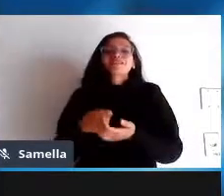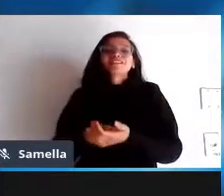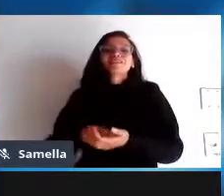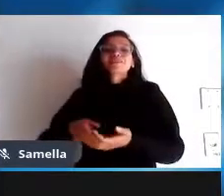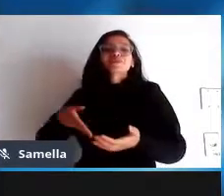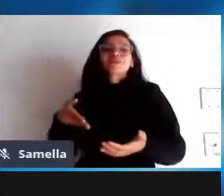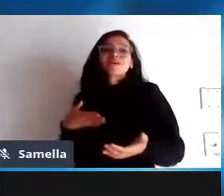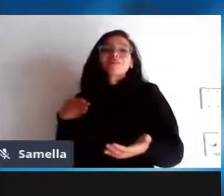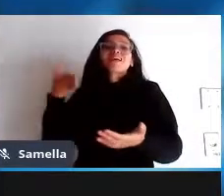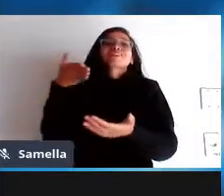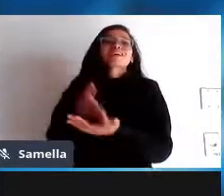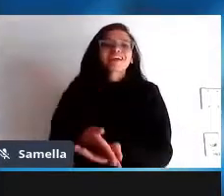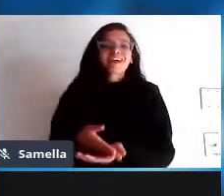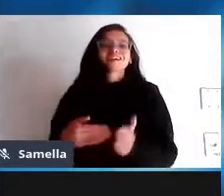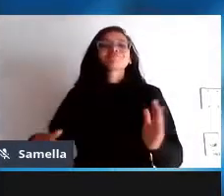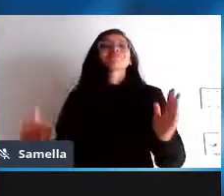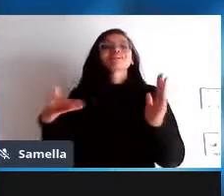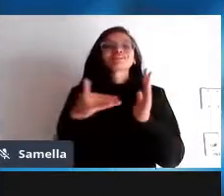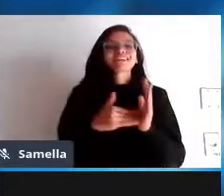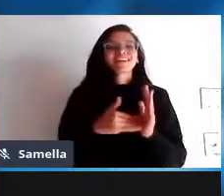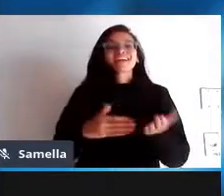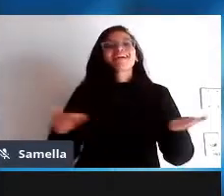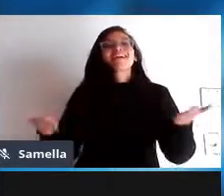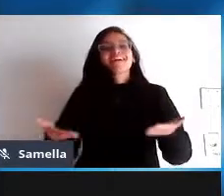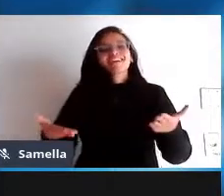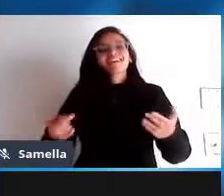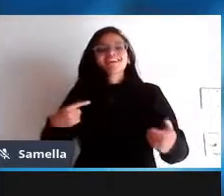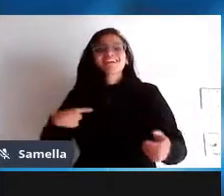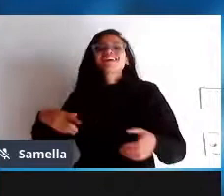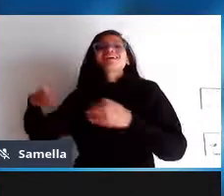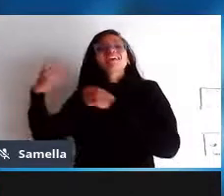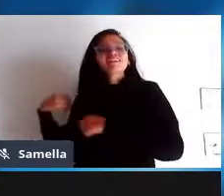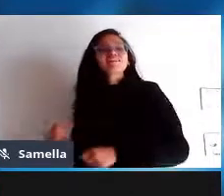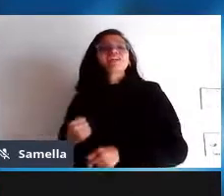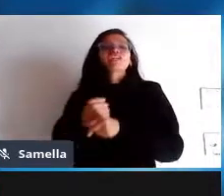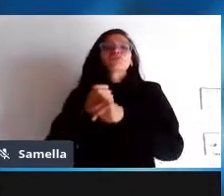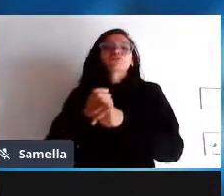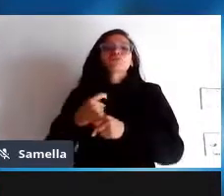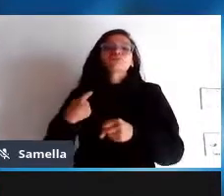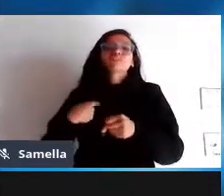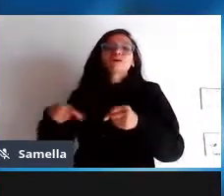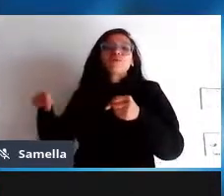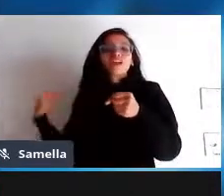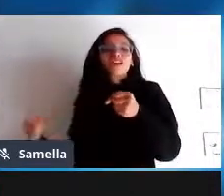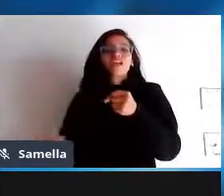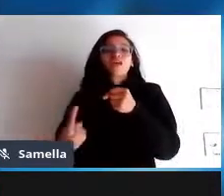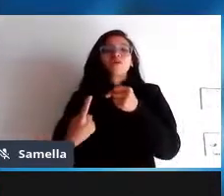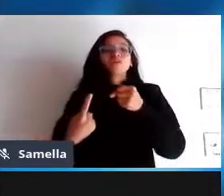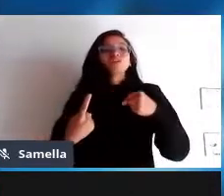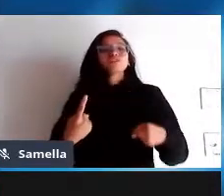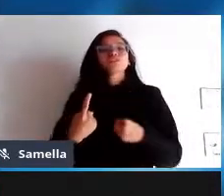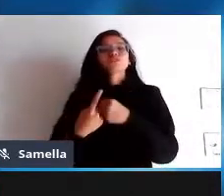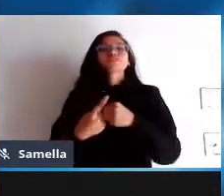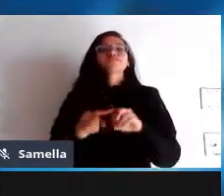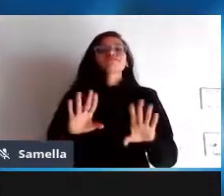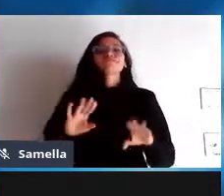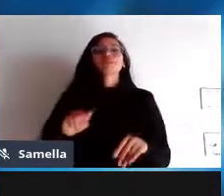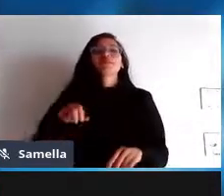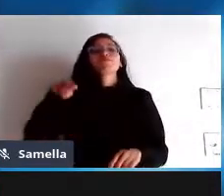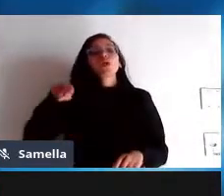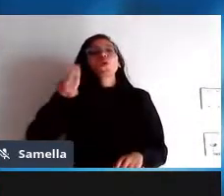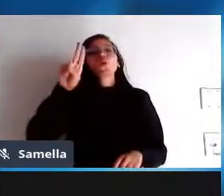sobrevivência como espécie tá e a gente carrega isso ainda até hoje e é aquele ideal africano né do